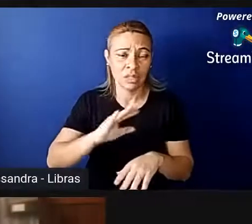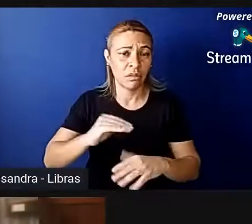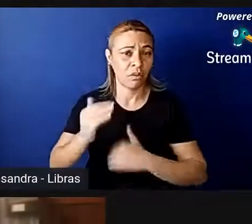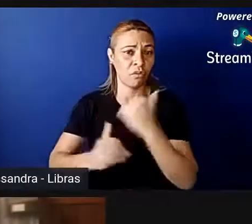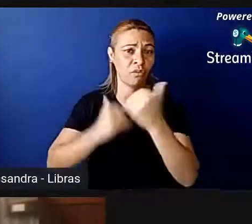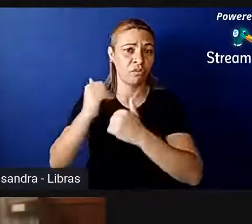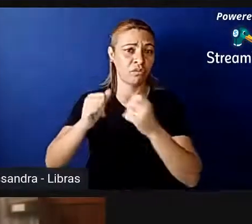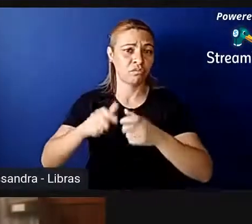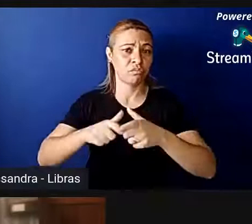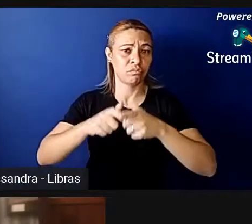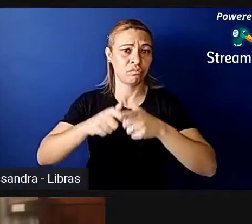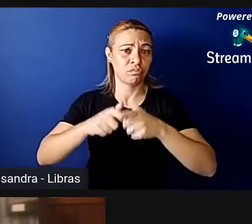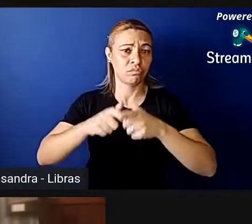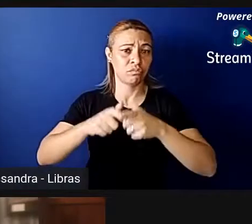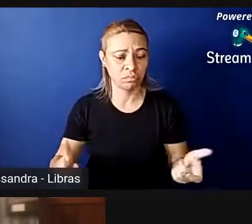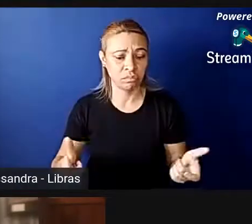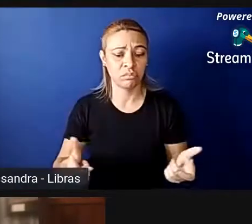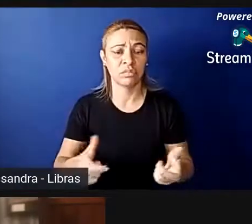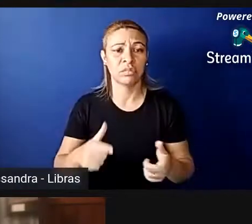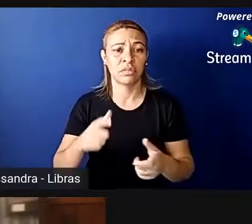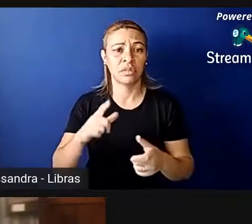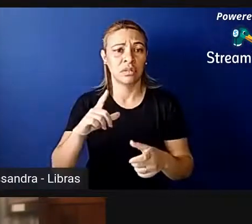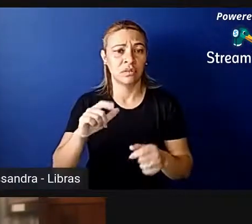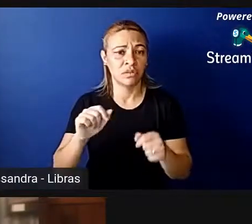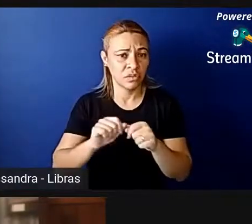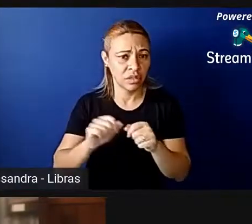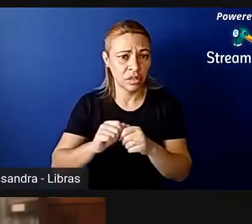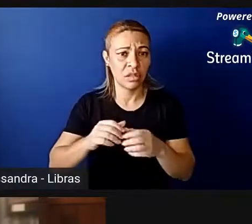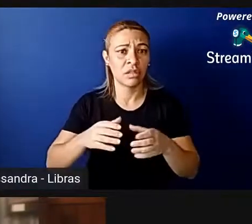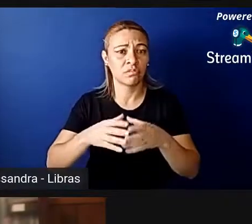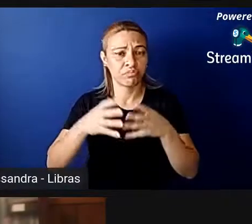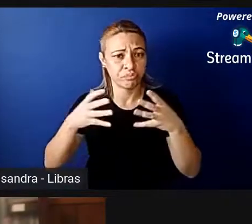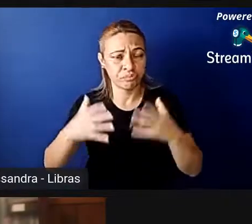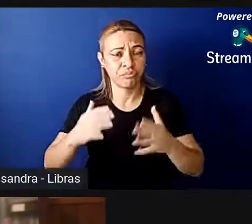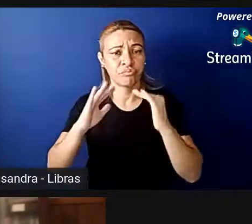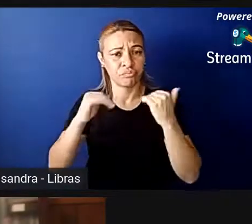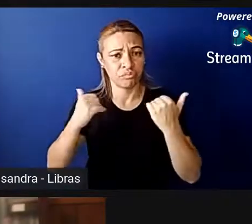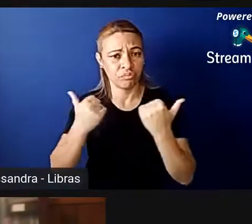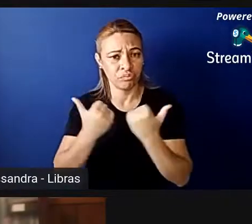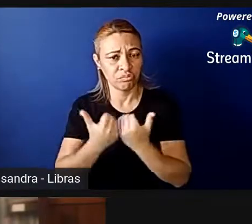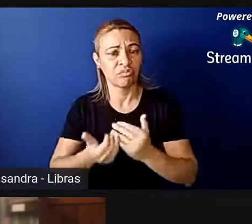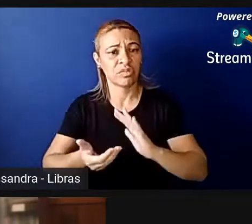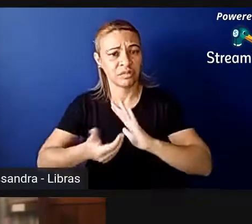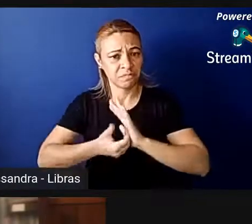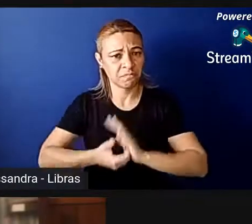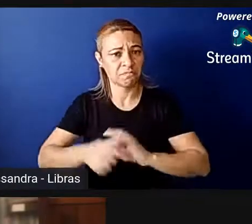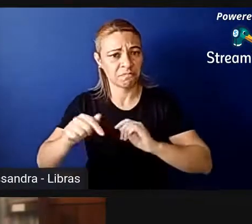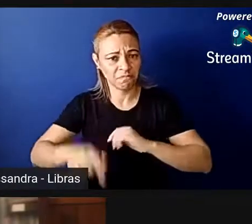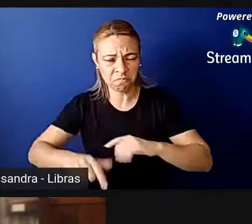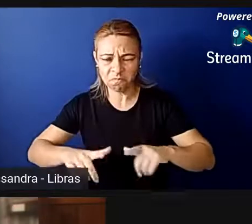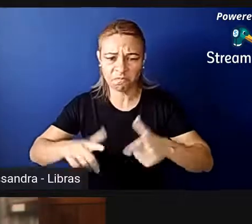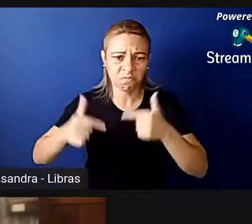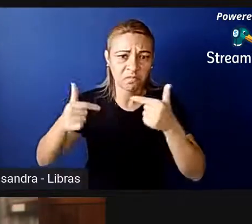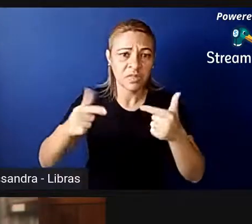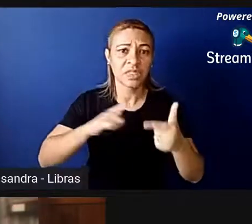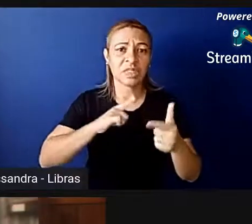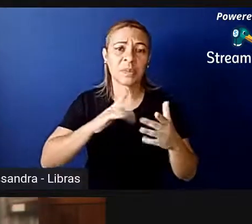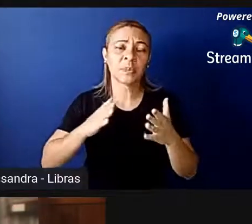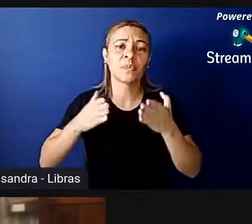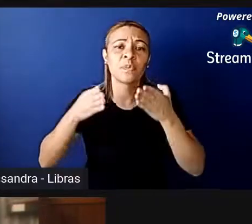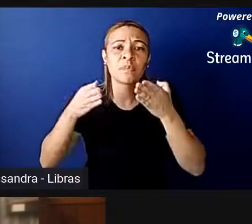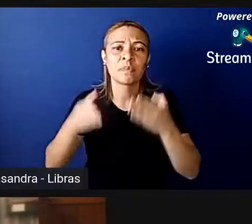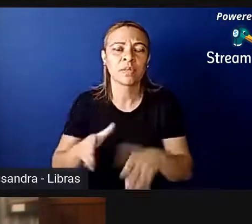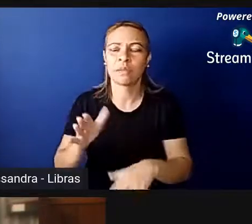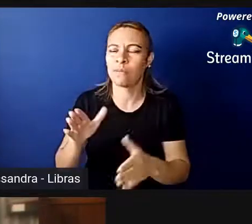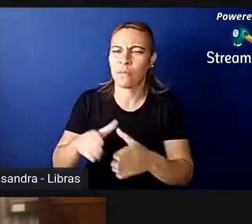congressistas fizeram muito lobby, sim, no Congresso Nacional deles, e hoje eles têm uma participação muito maior,